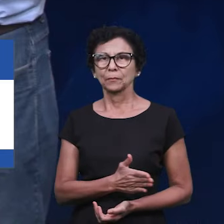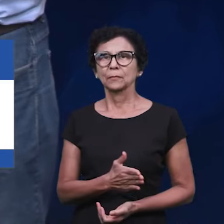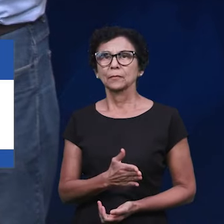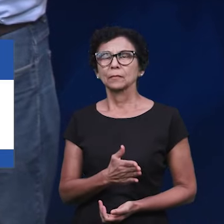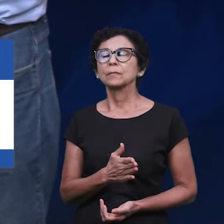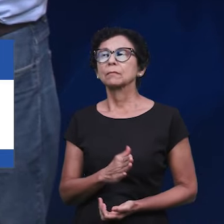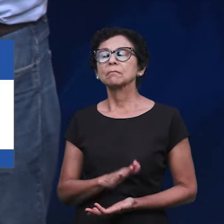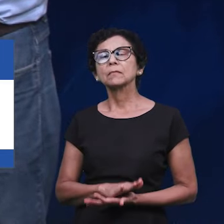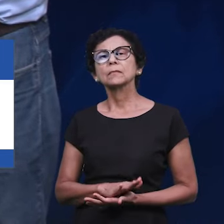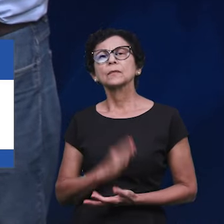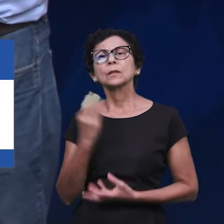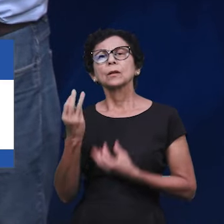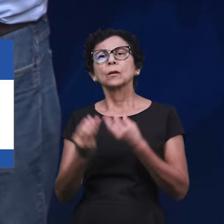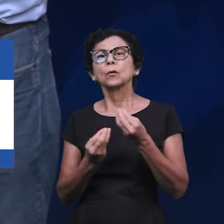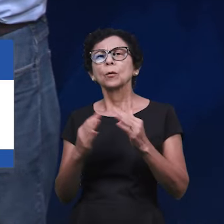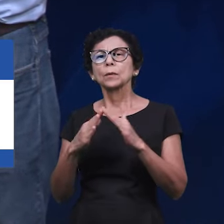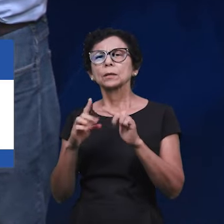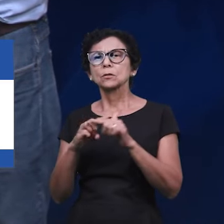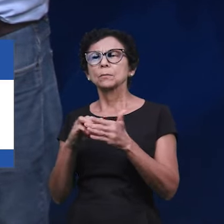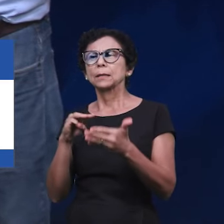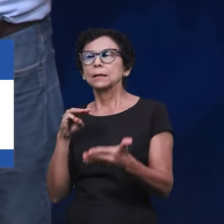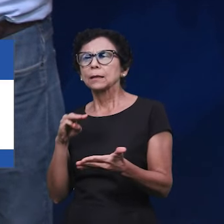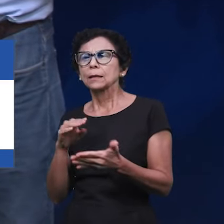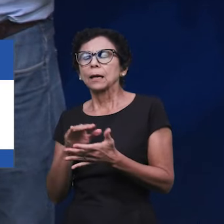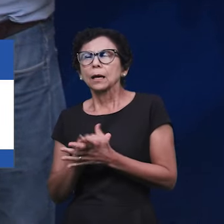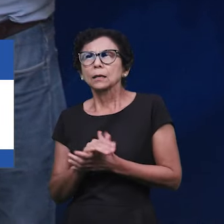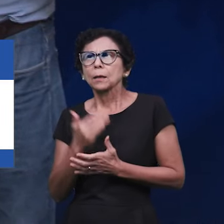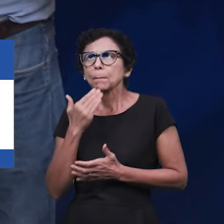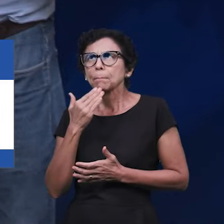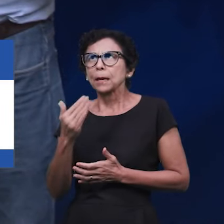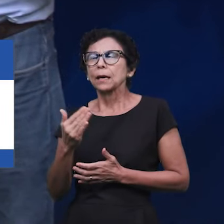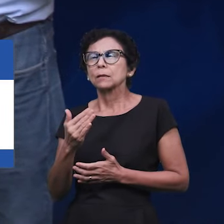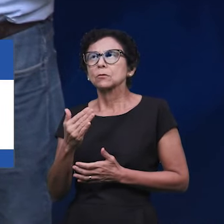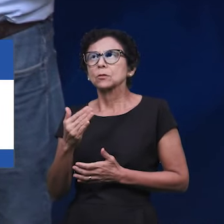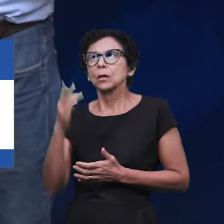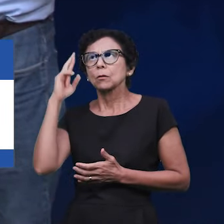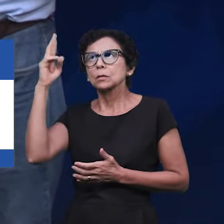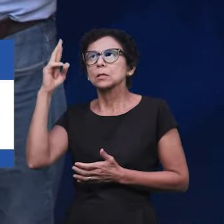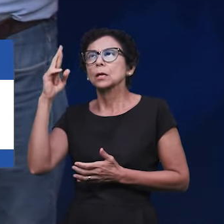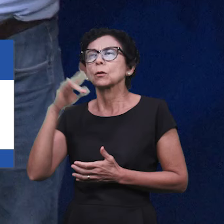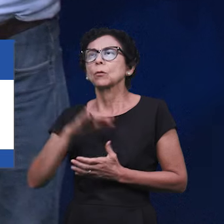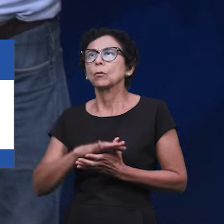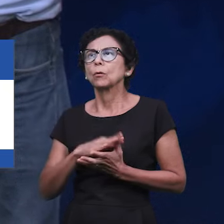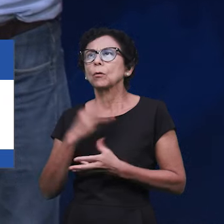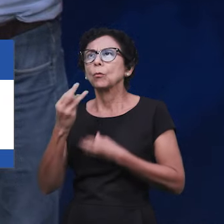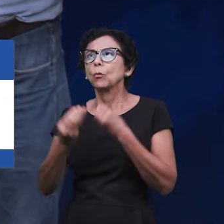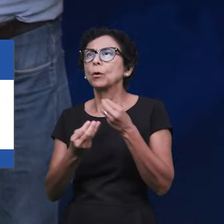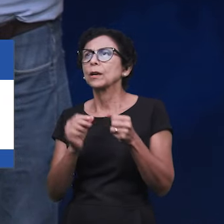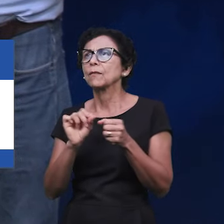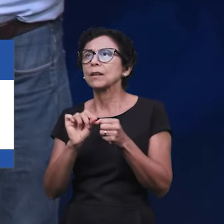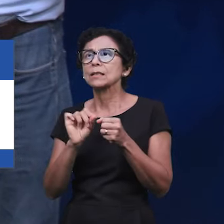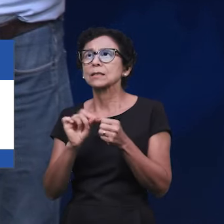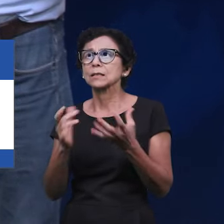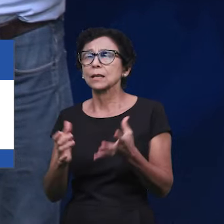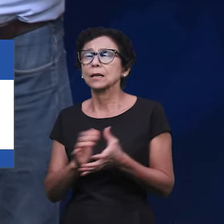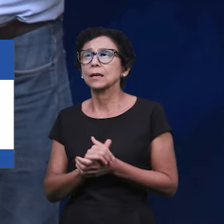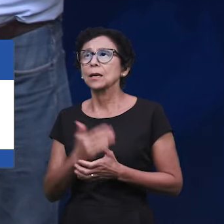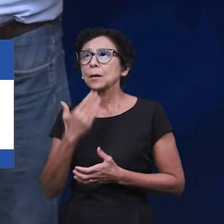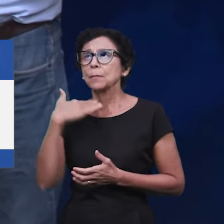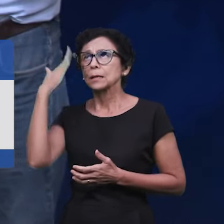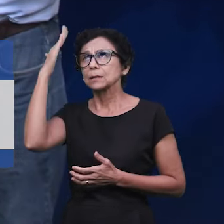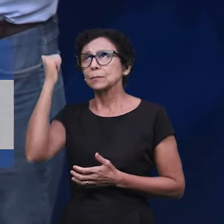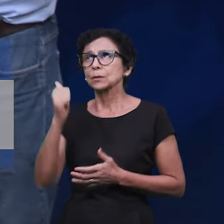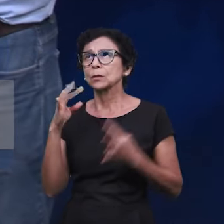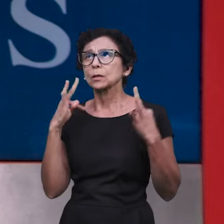muito impressionado como que vocês pedem a direção do Senhor e sabedoria para todas as